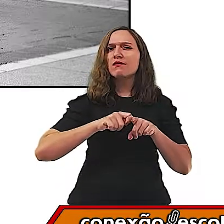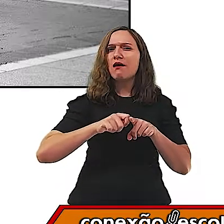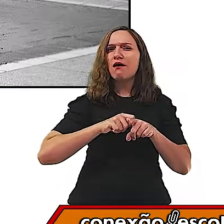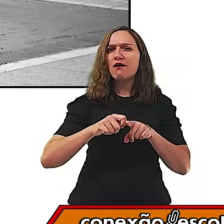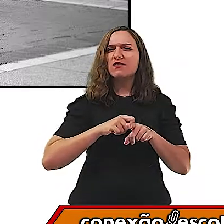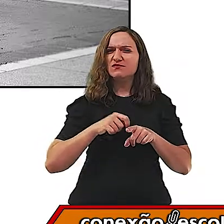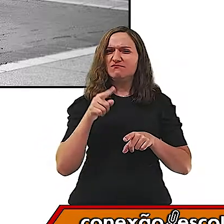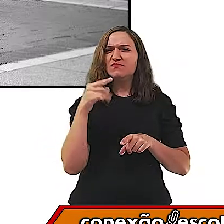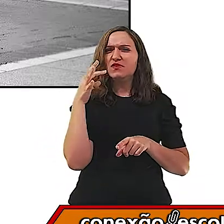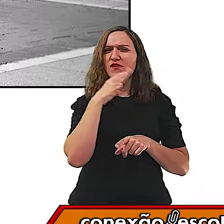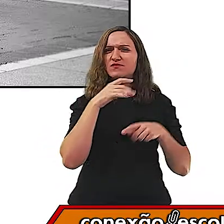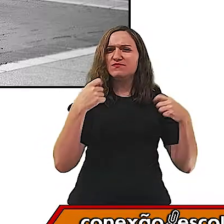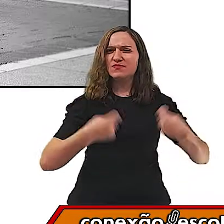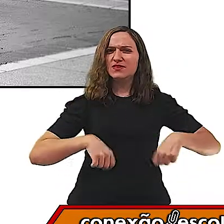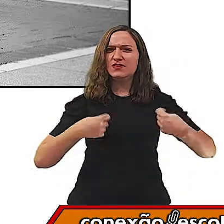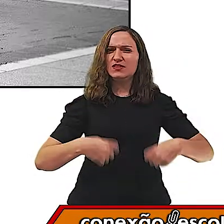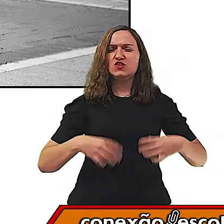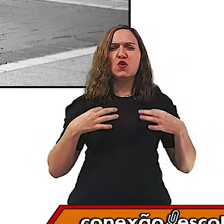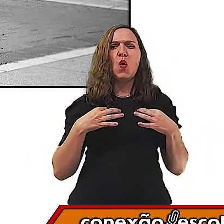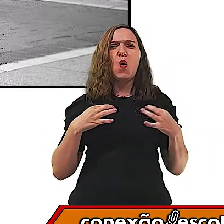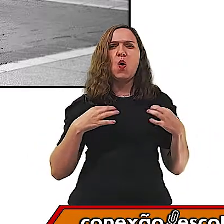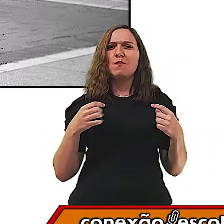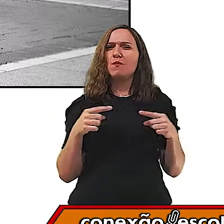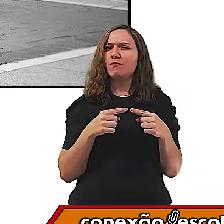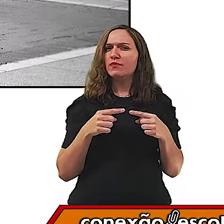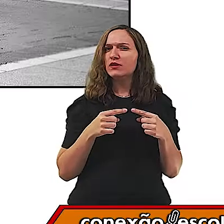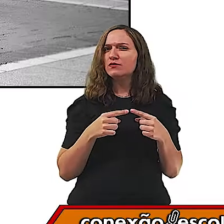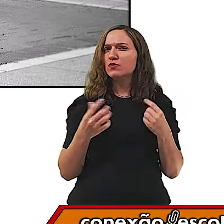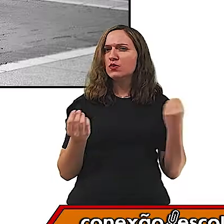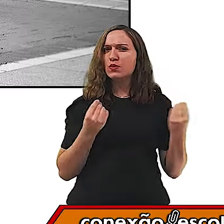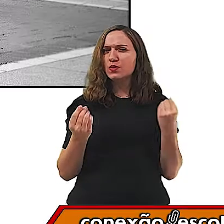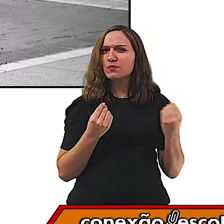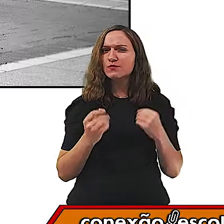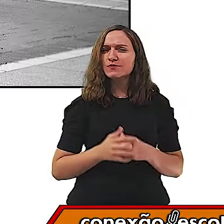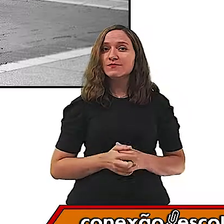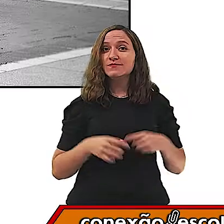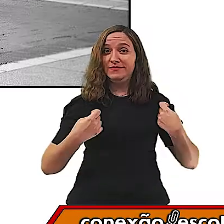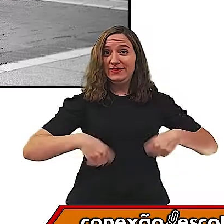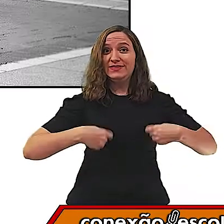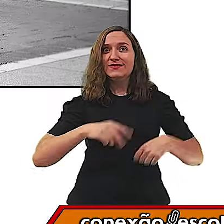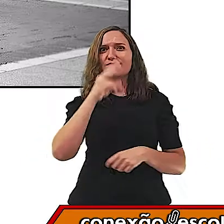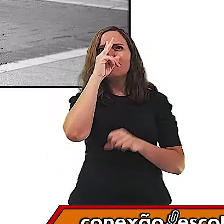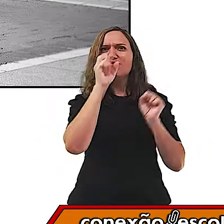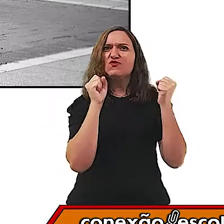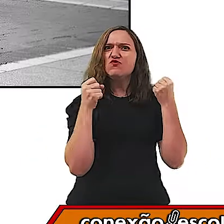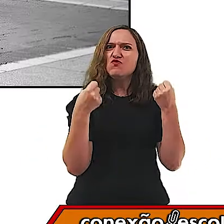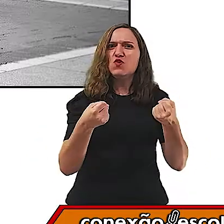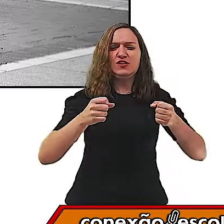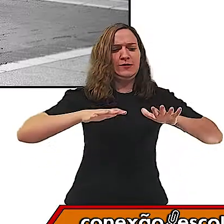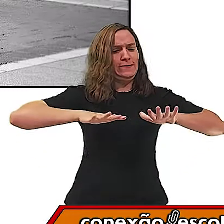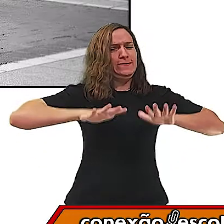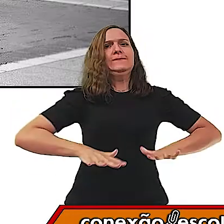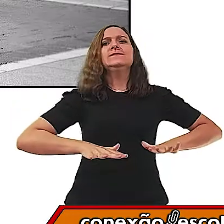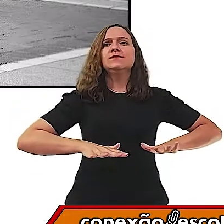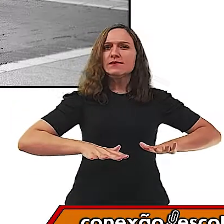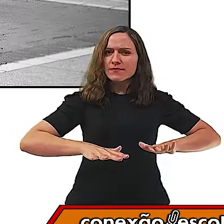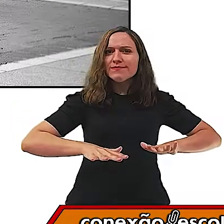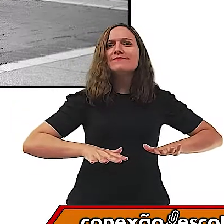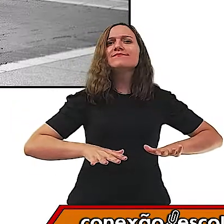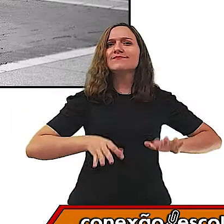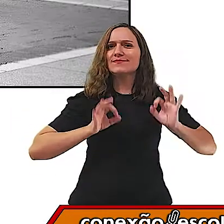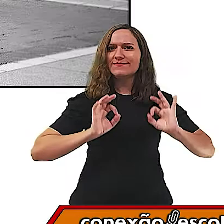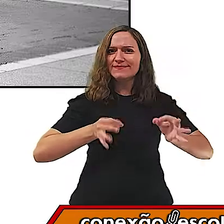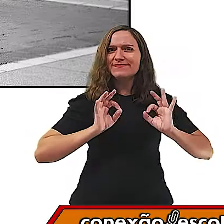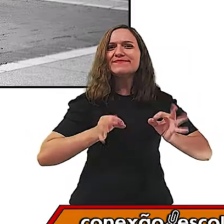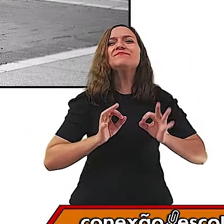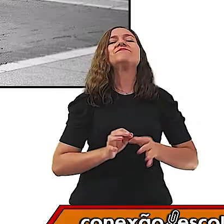precisa desse estilo de roupa? Será que tem que ter força para segurar o peso todinho do braço, em